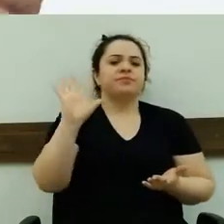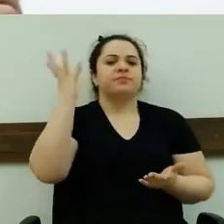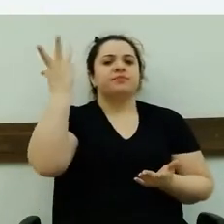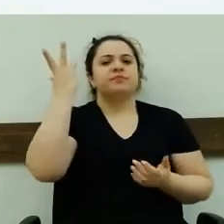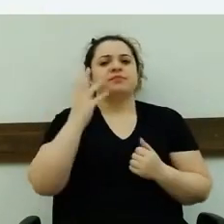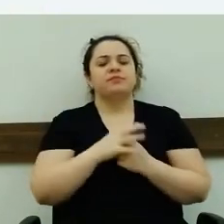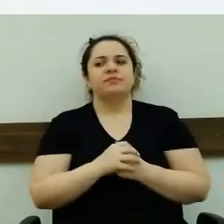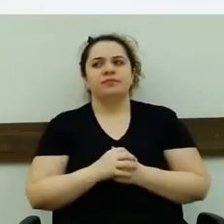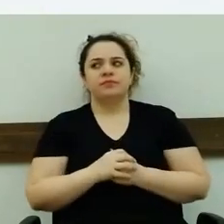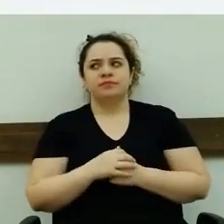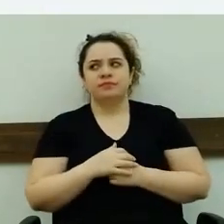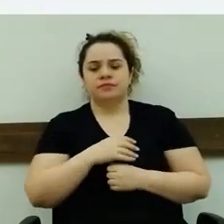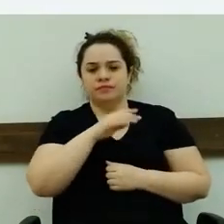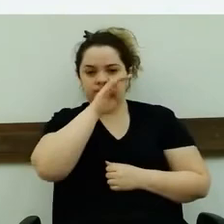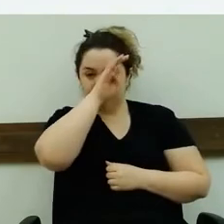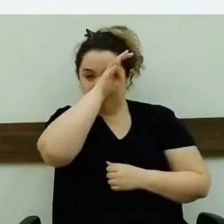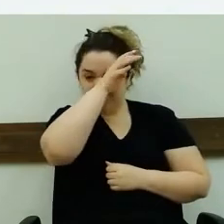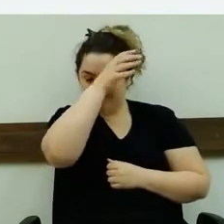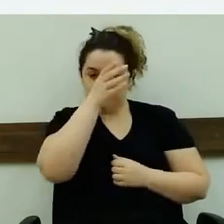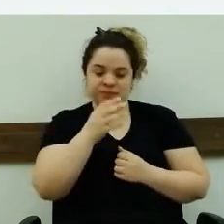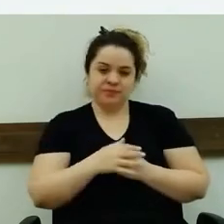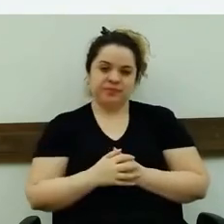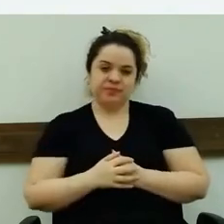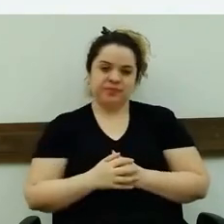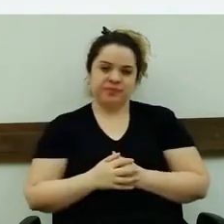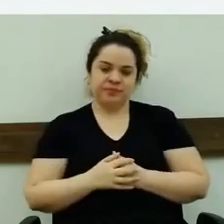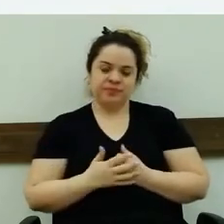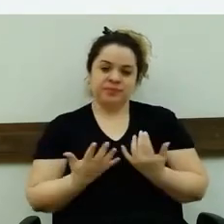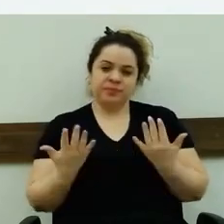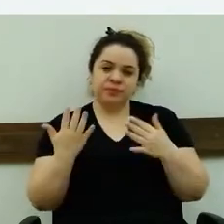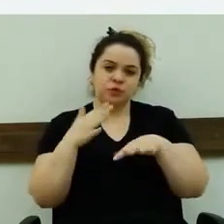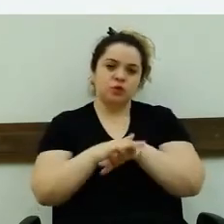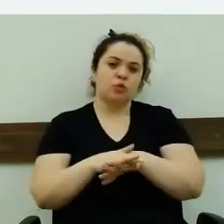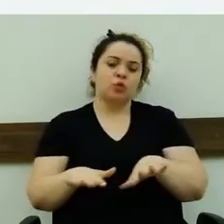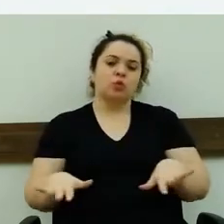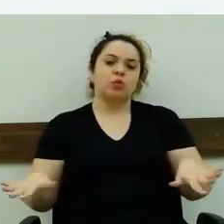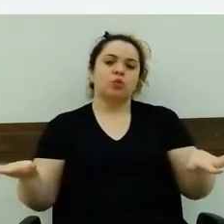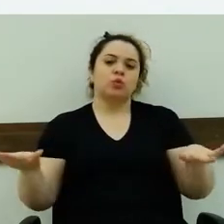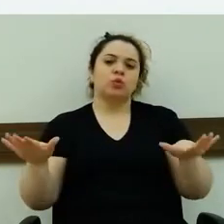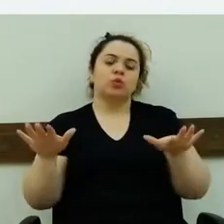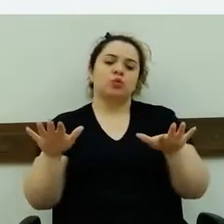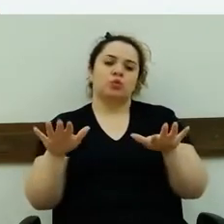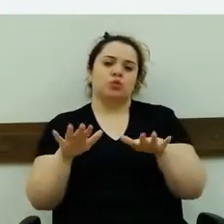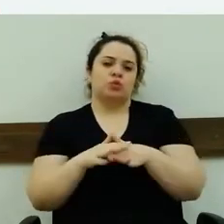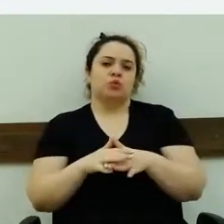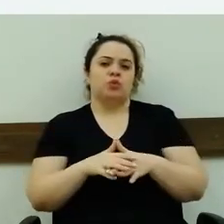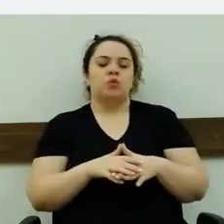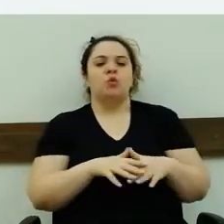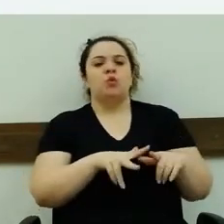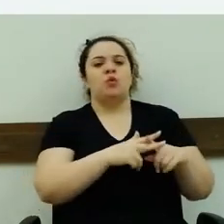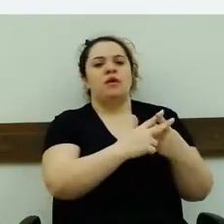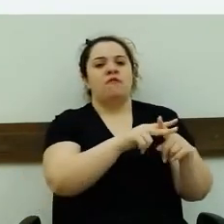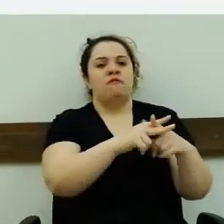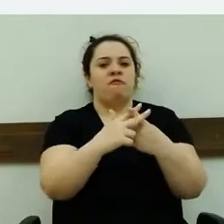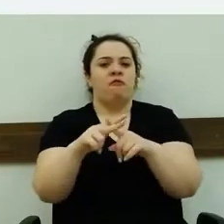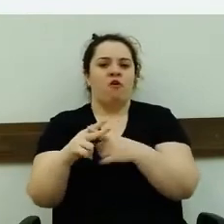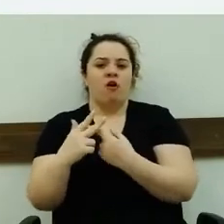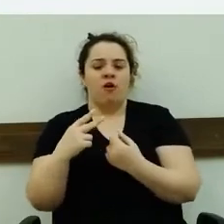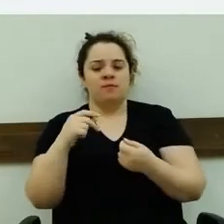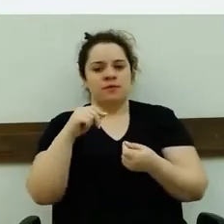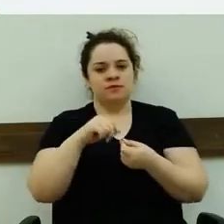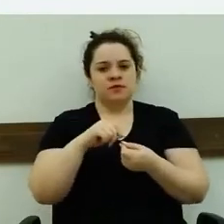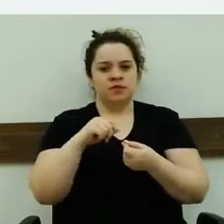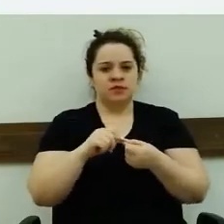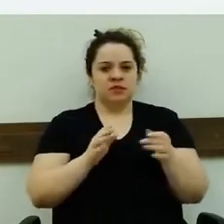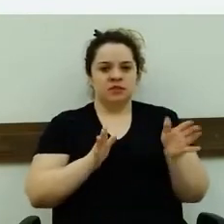do município está chegando aí. E incluir toda essa reforma que nós temos que fazer nessas questões de acesso às